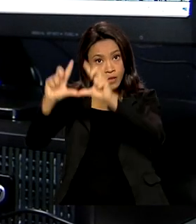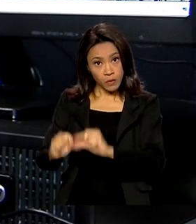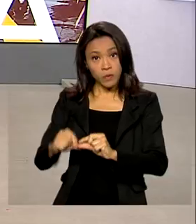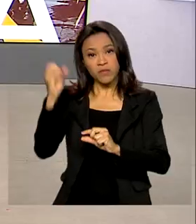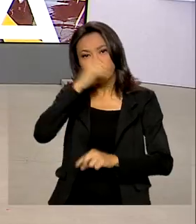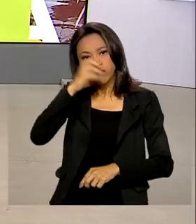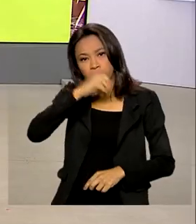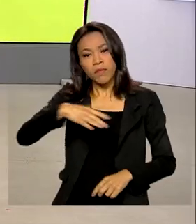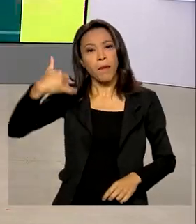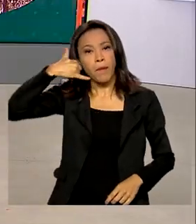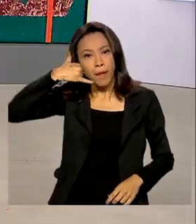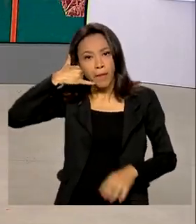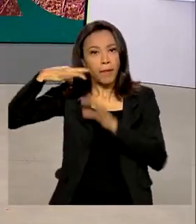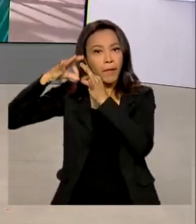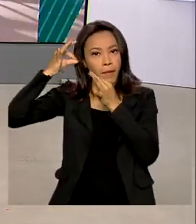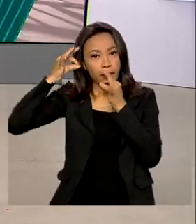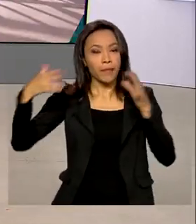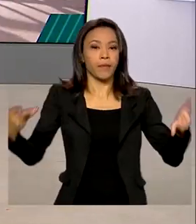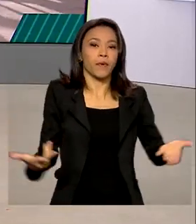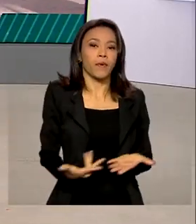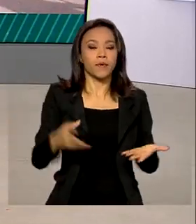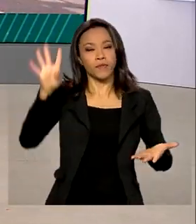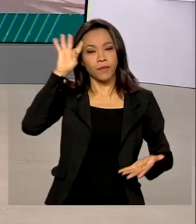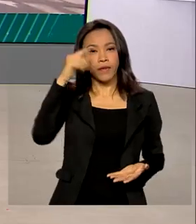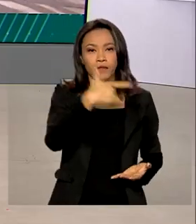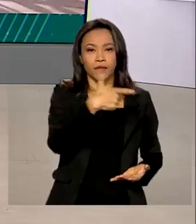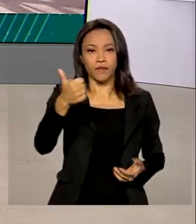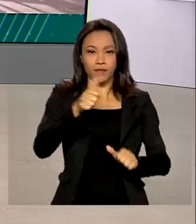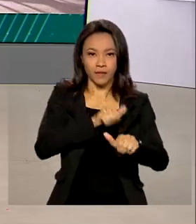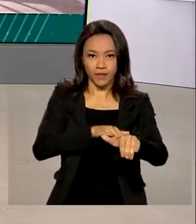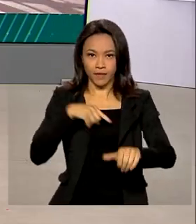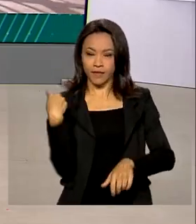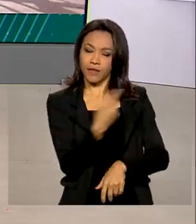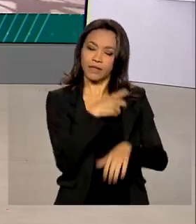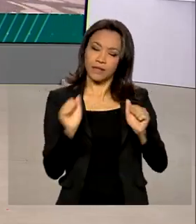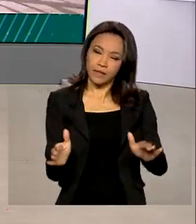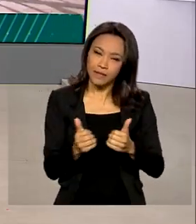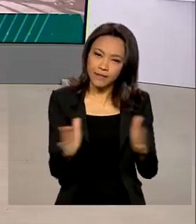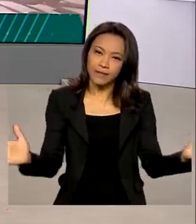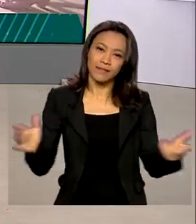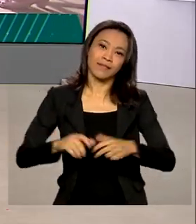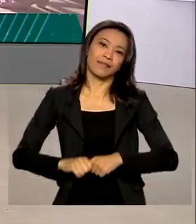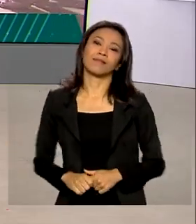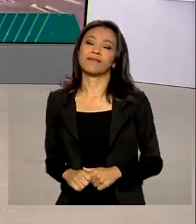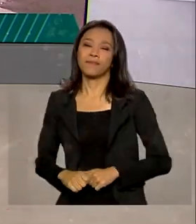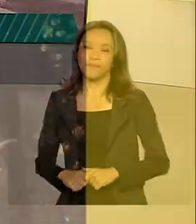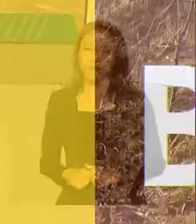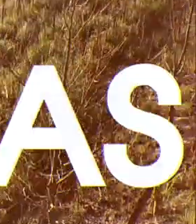abusivo. Quarta-feira, 21 de setembro, o Brasil em Dia já está no ar.